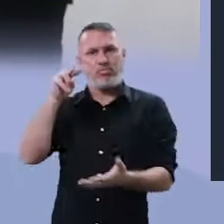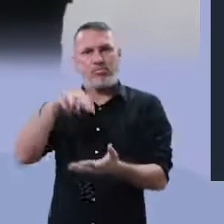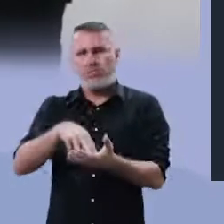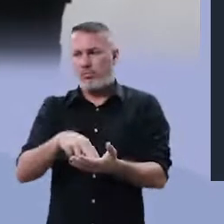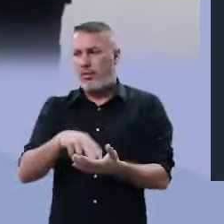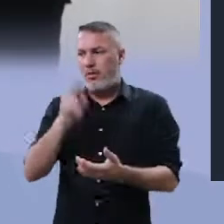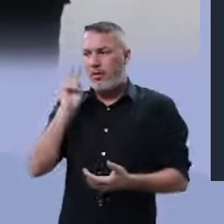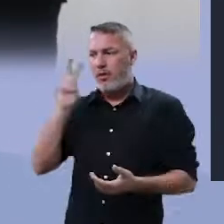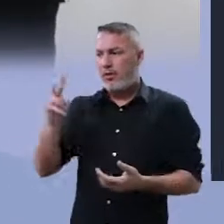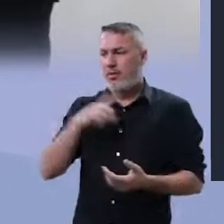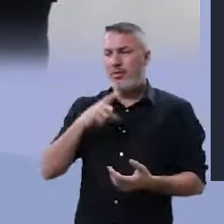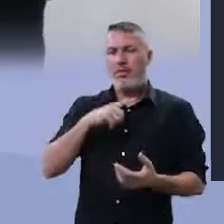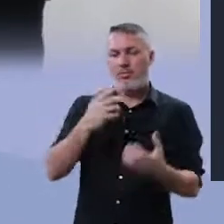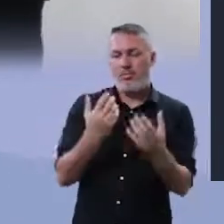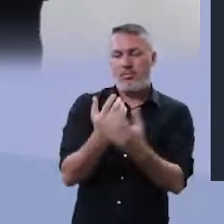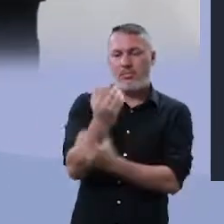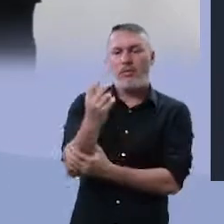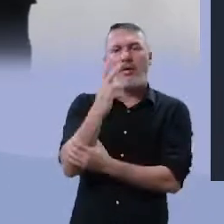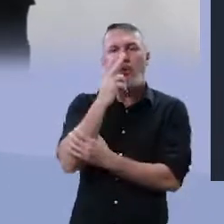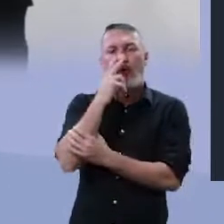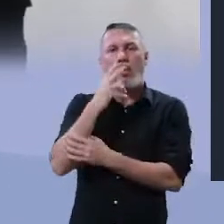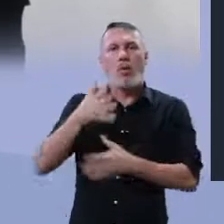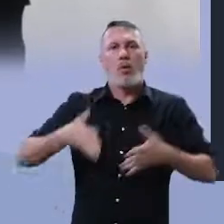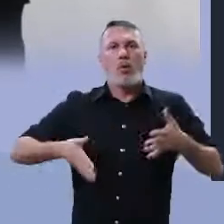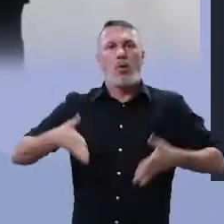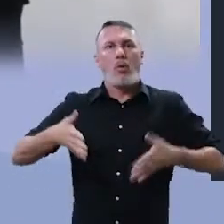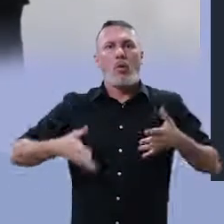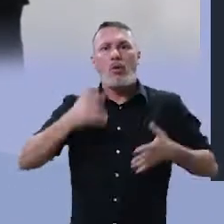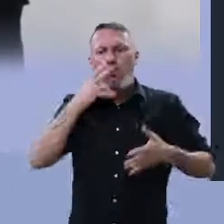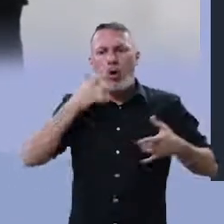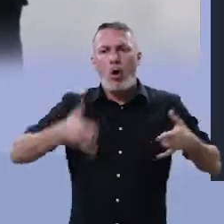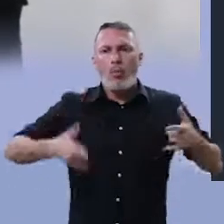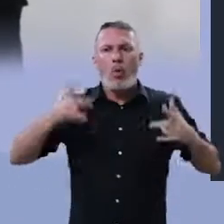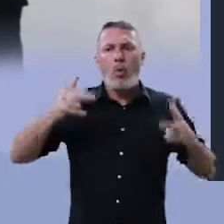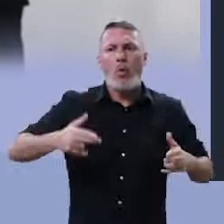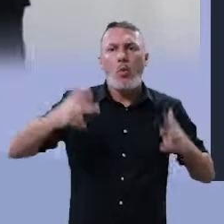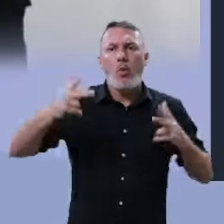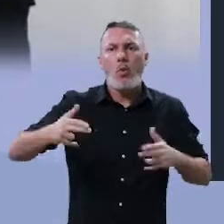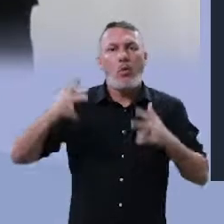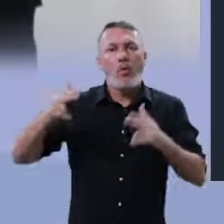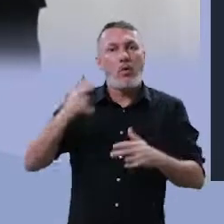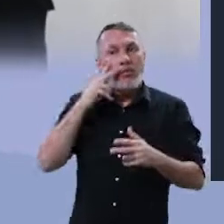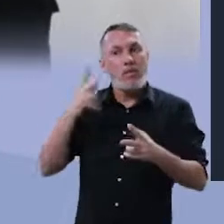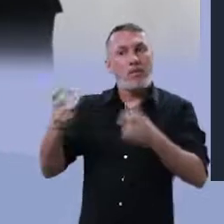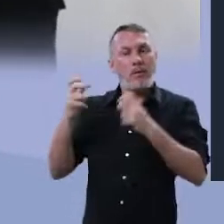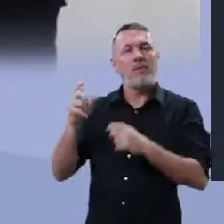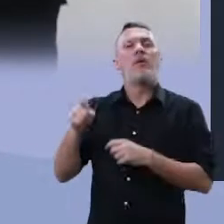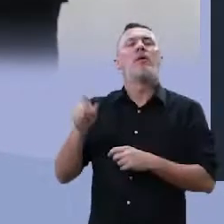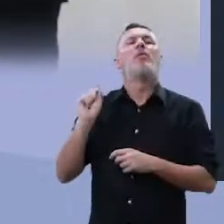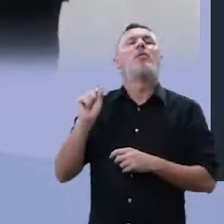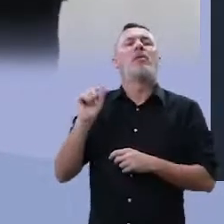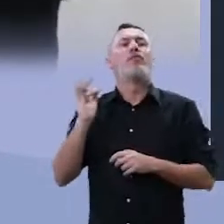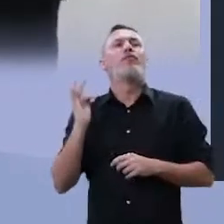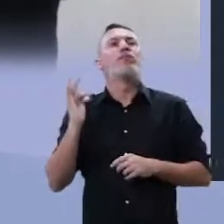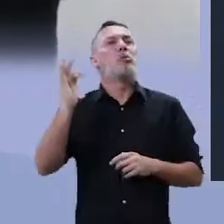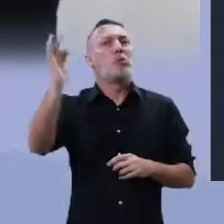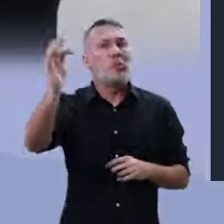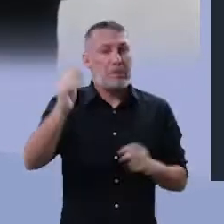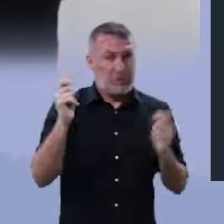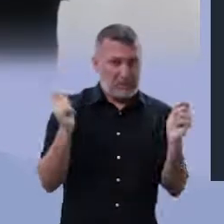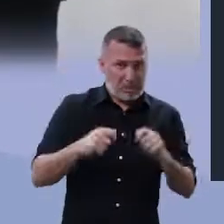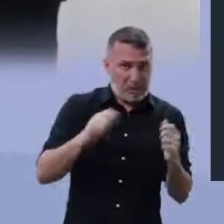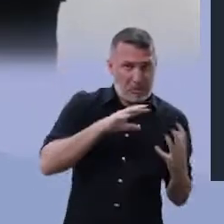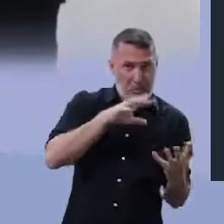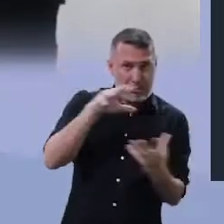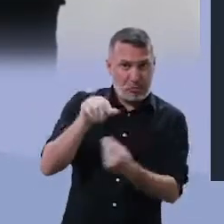ele vai aparecer com um braço mecânico, também robótico. Então você nota que ficcional